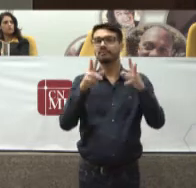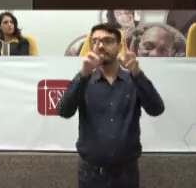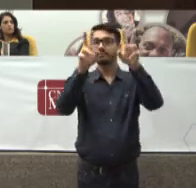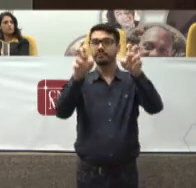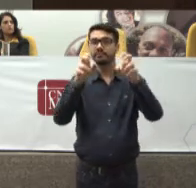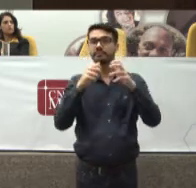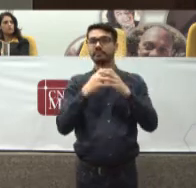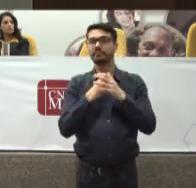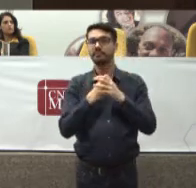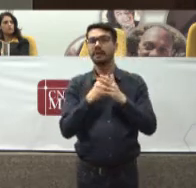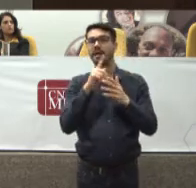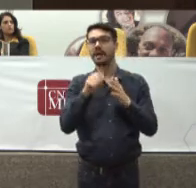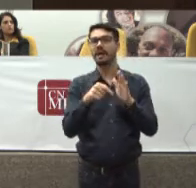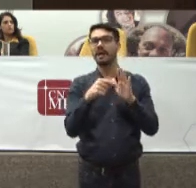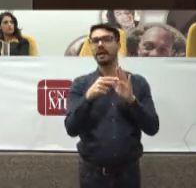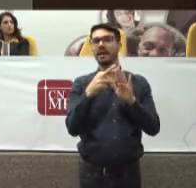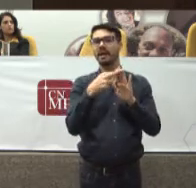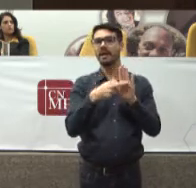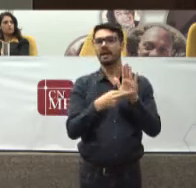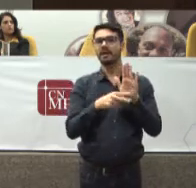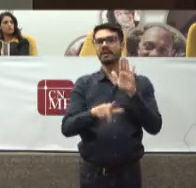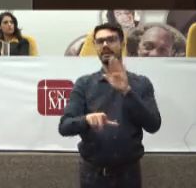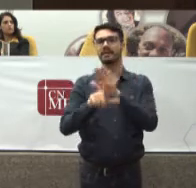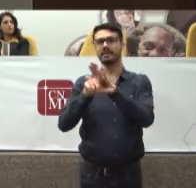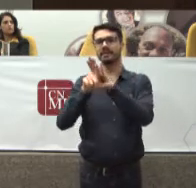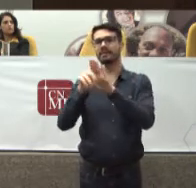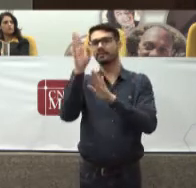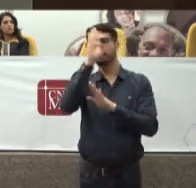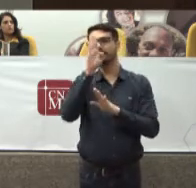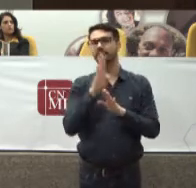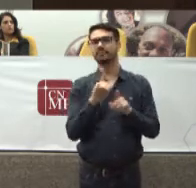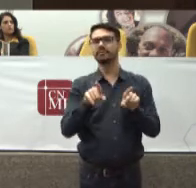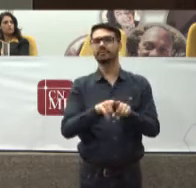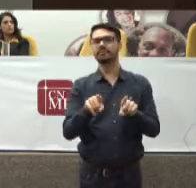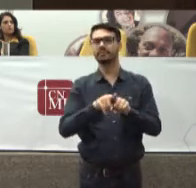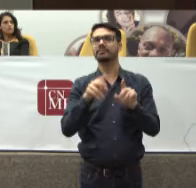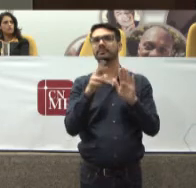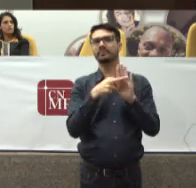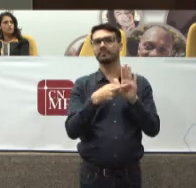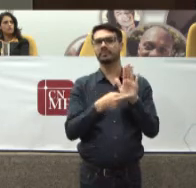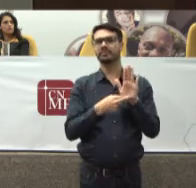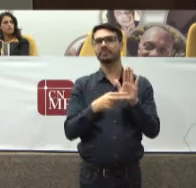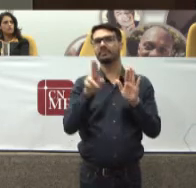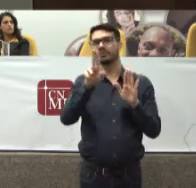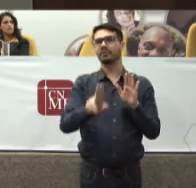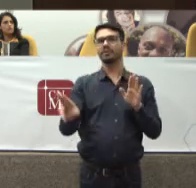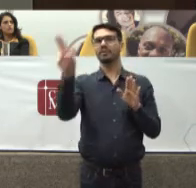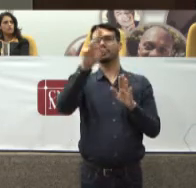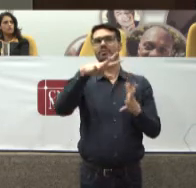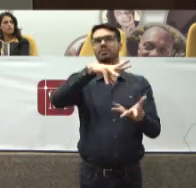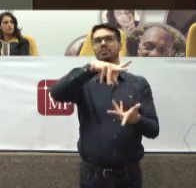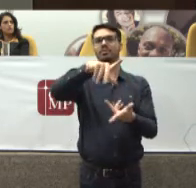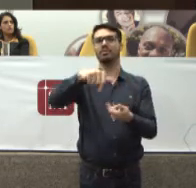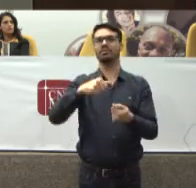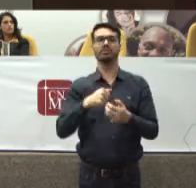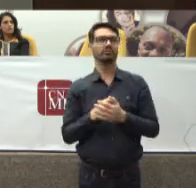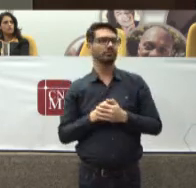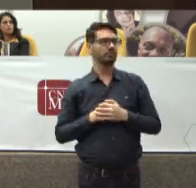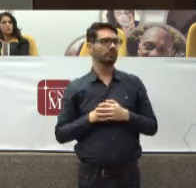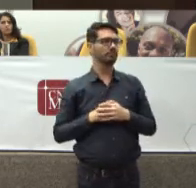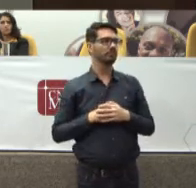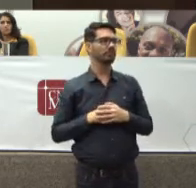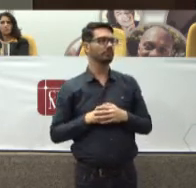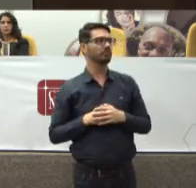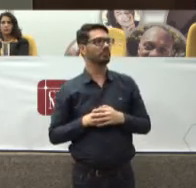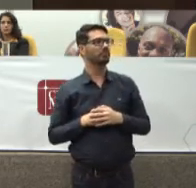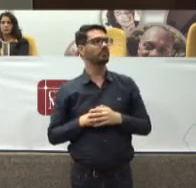É o critério legal No Brasil E é o critério Técnico Usado No mundo inteiro E foi com base